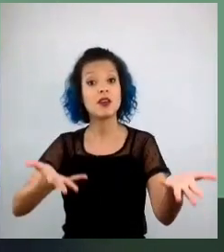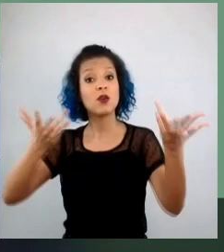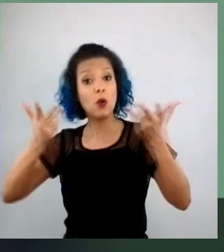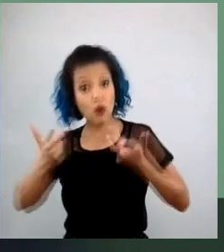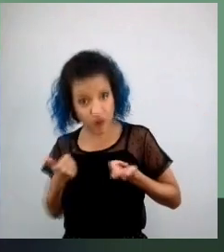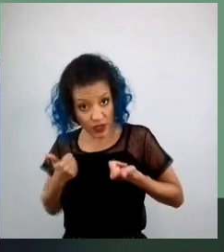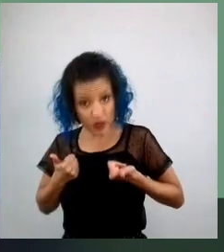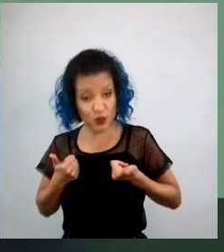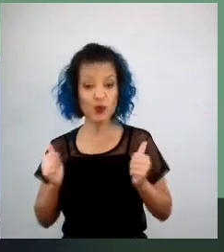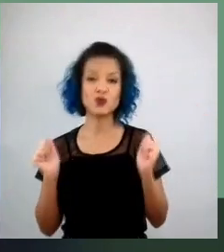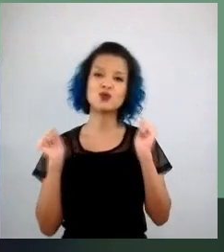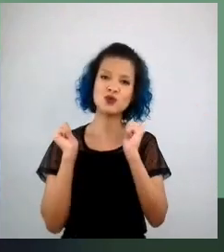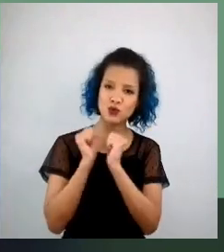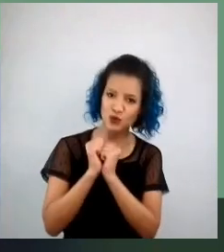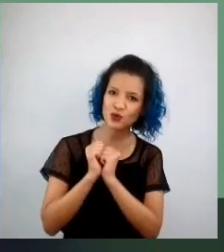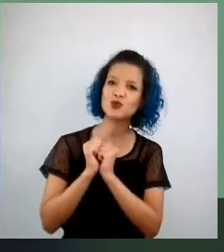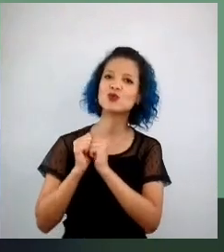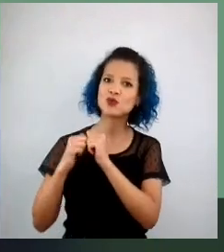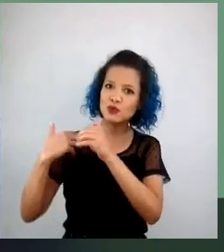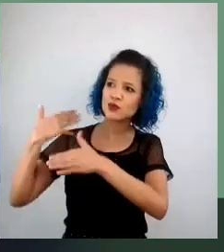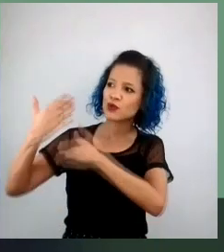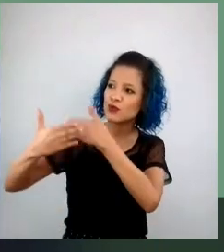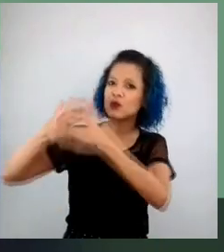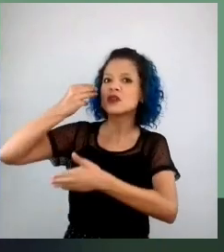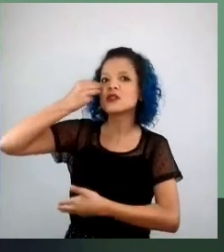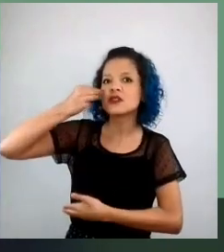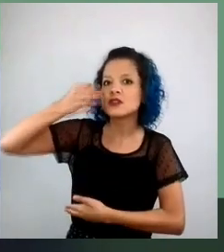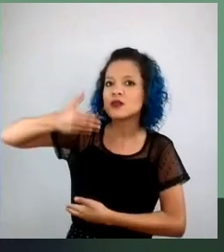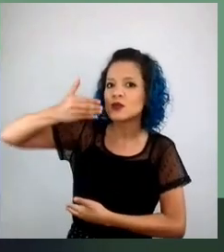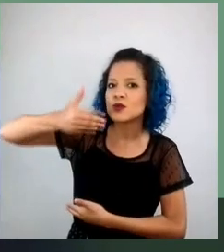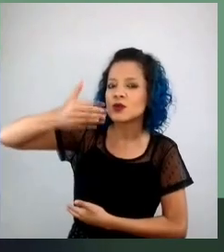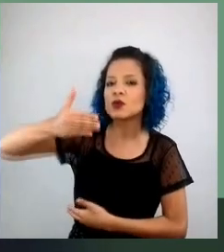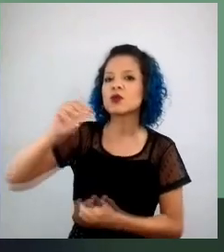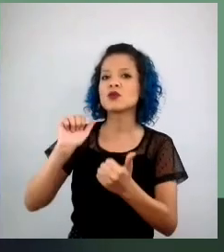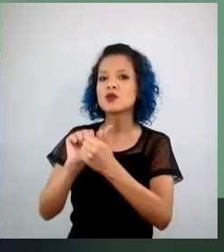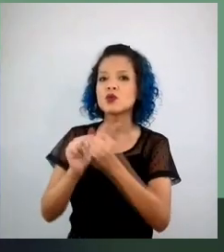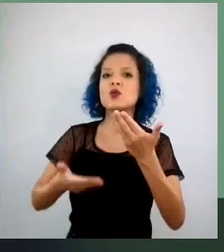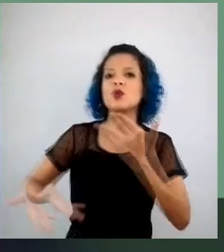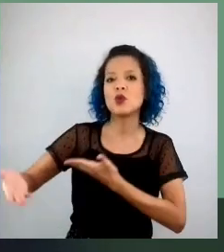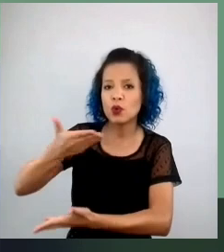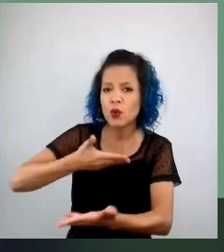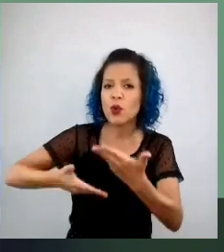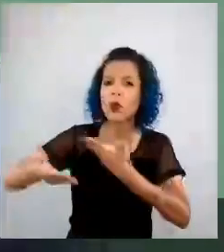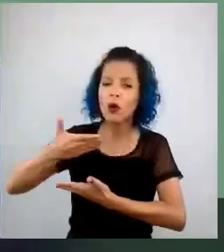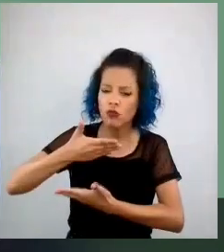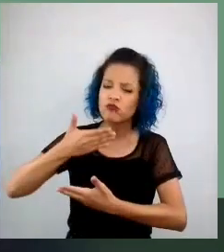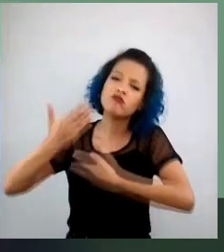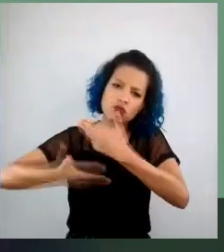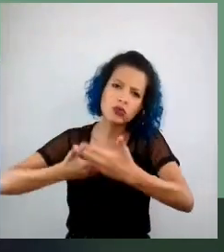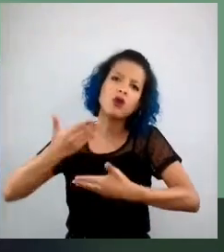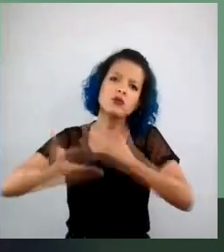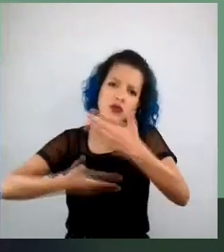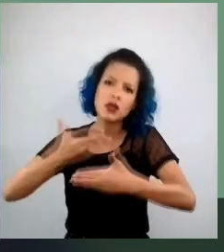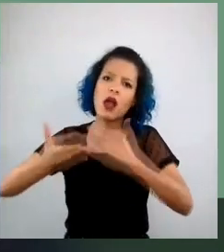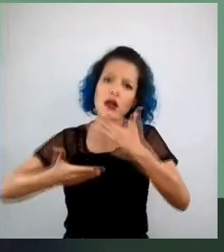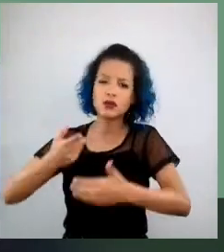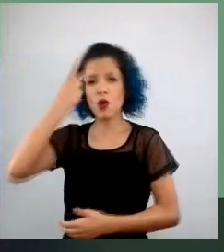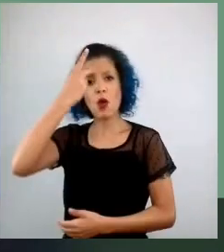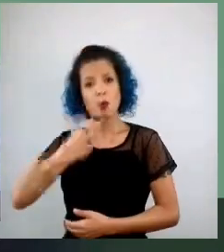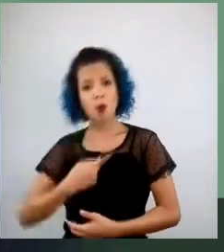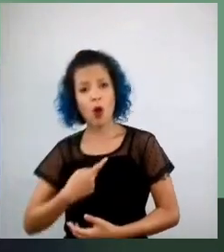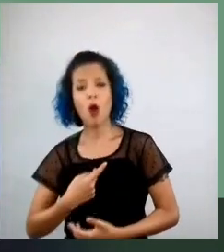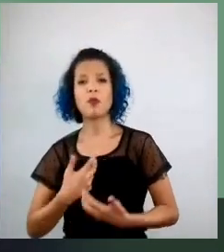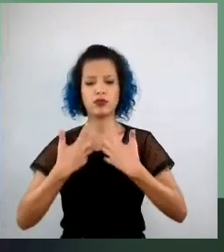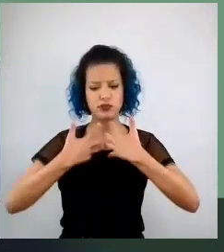nessa jornada, assim, da gente continuar juntos, sair num processo, né, de nos trabalharmos, de nos conhecermos, de